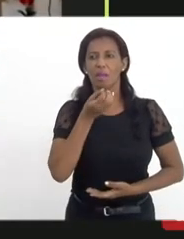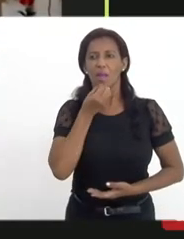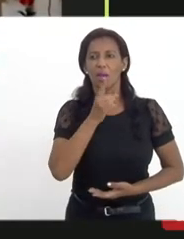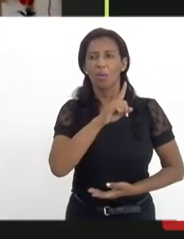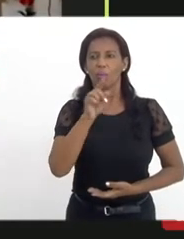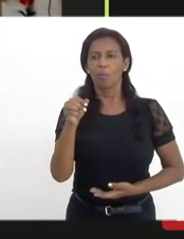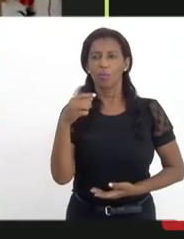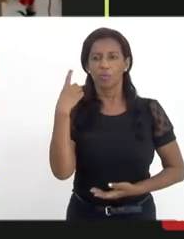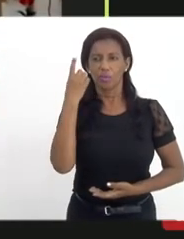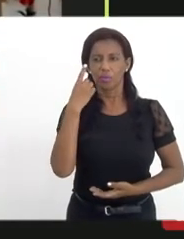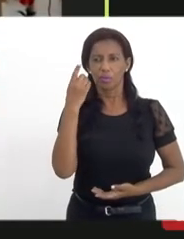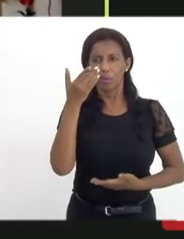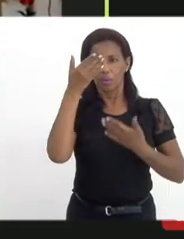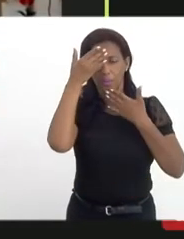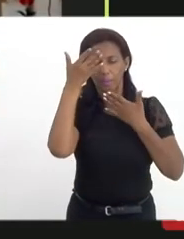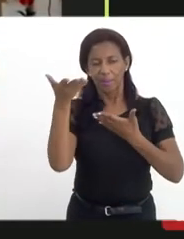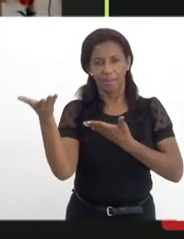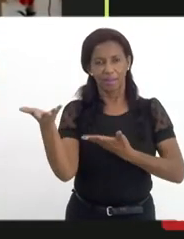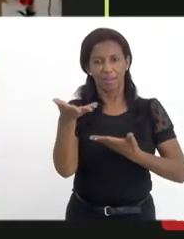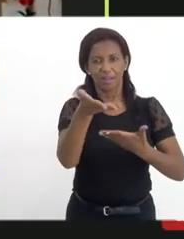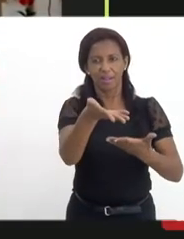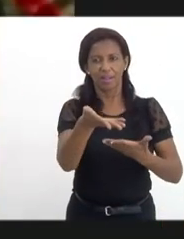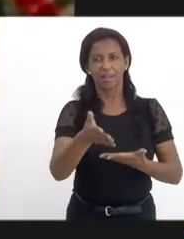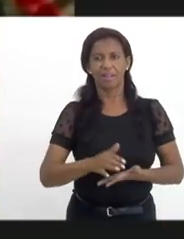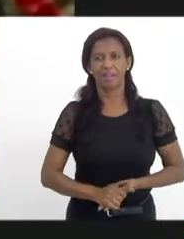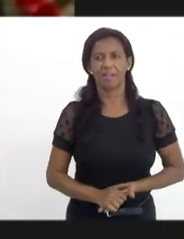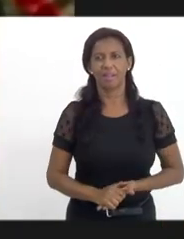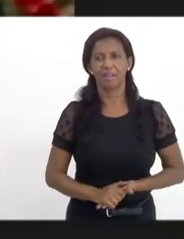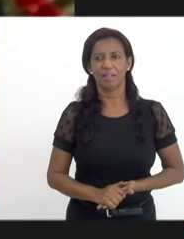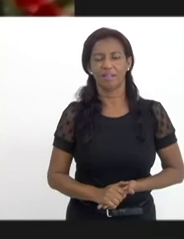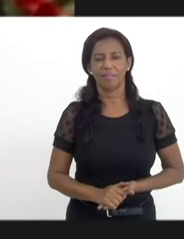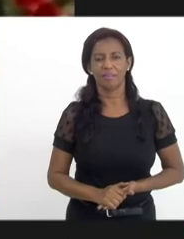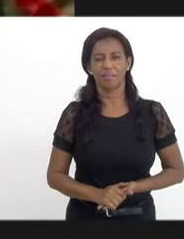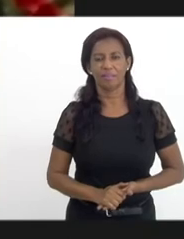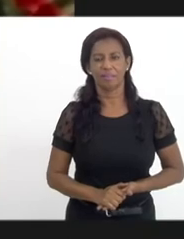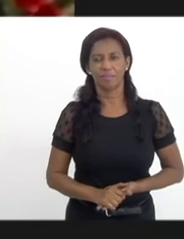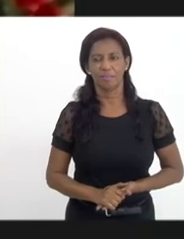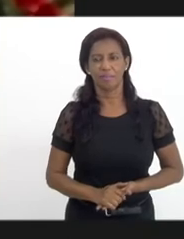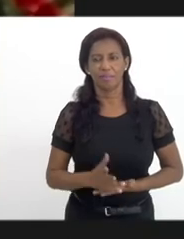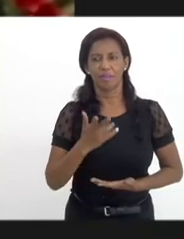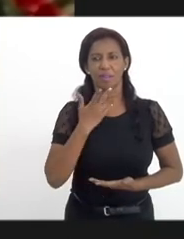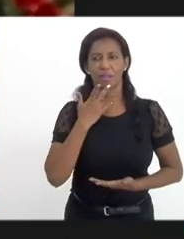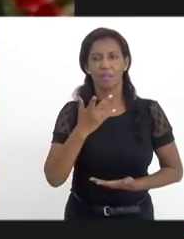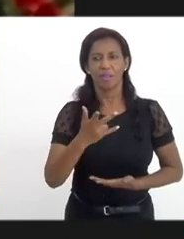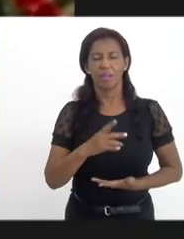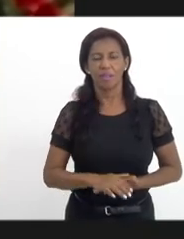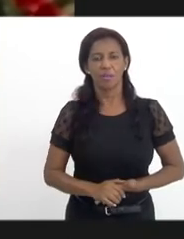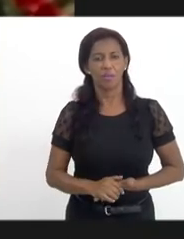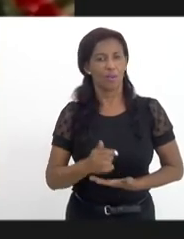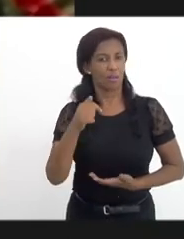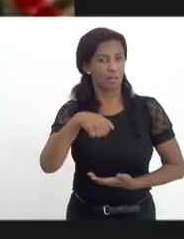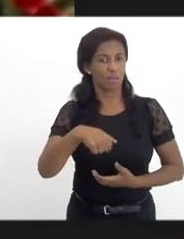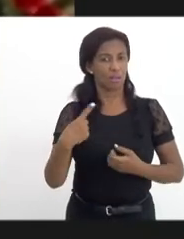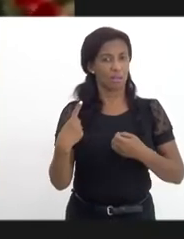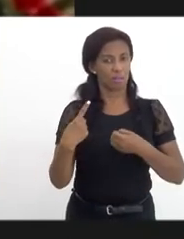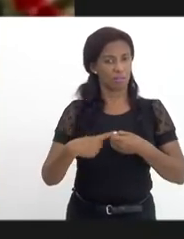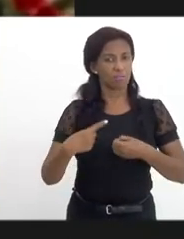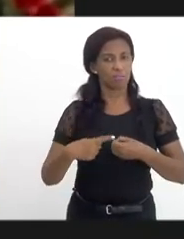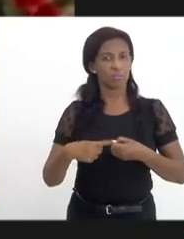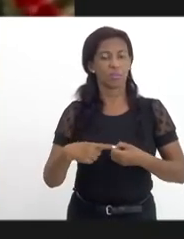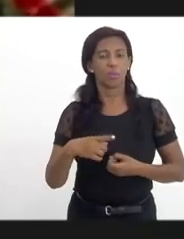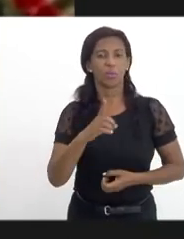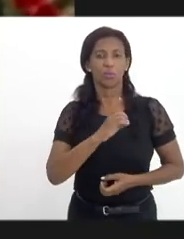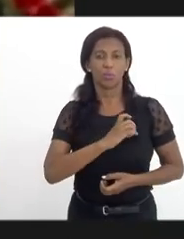muito obrigada pelo convite, agradeço a todos estar com dentro da comissão da mesa. Eu falo aqui do município do Duque de Caxias que